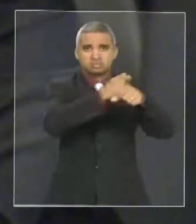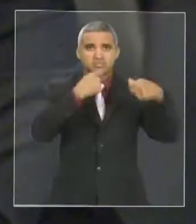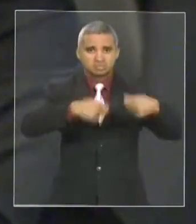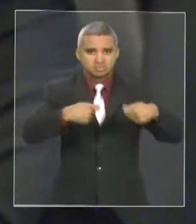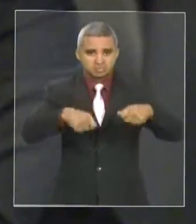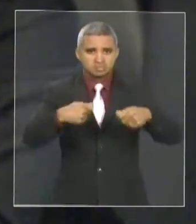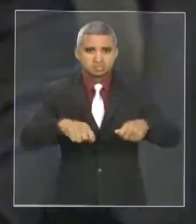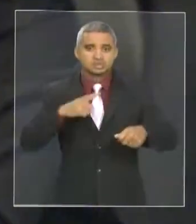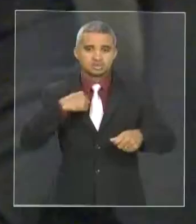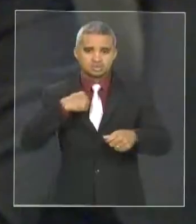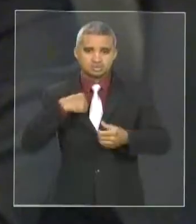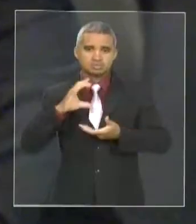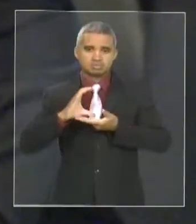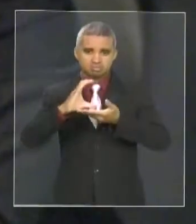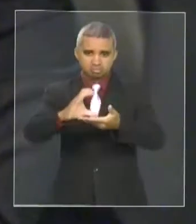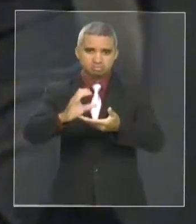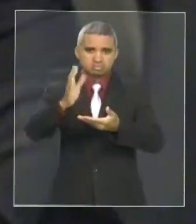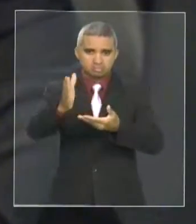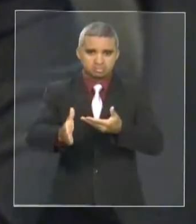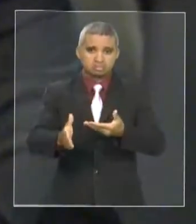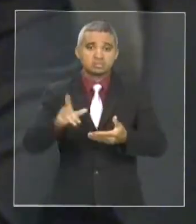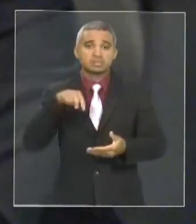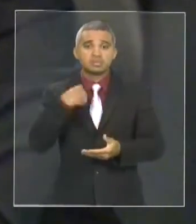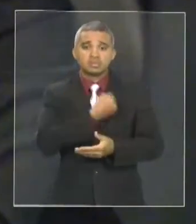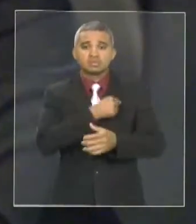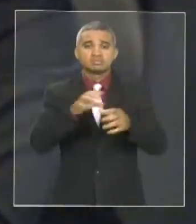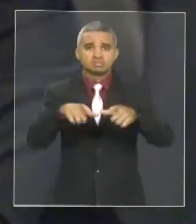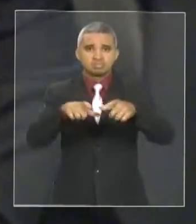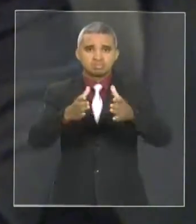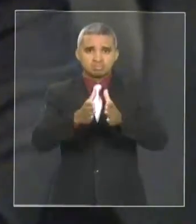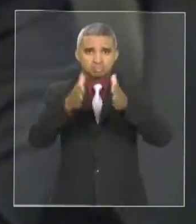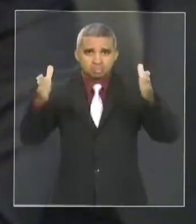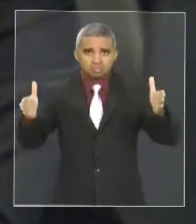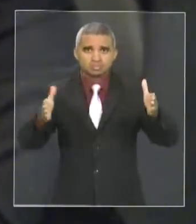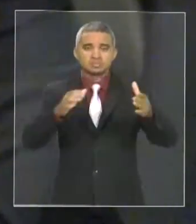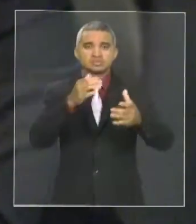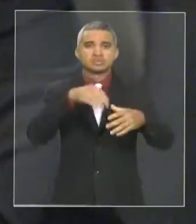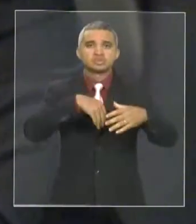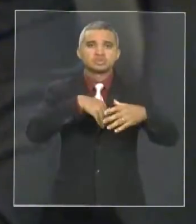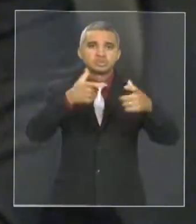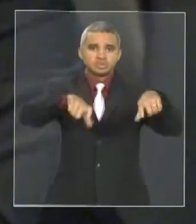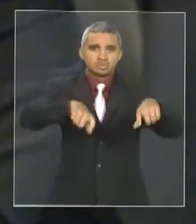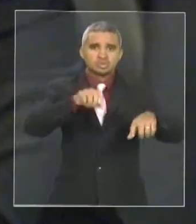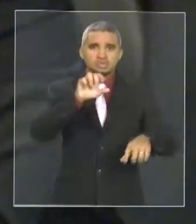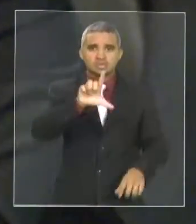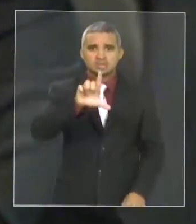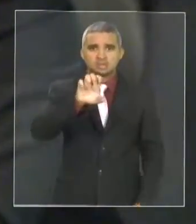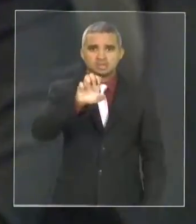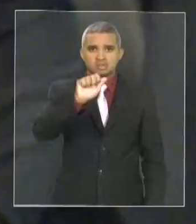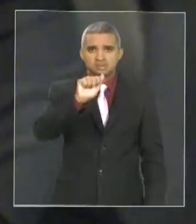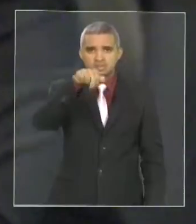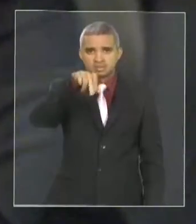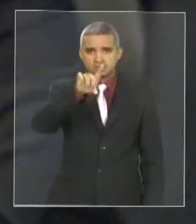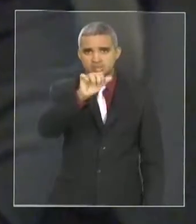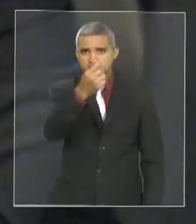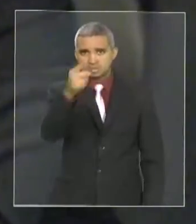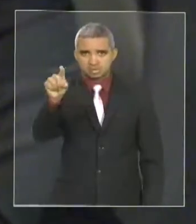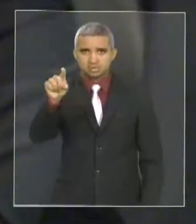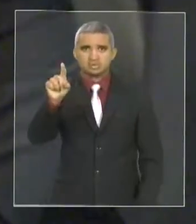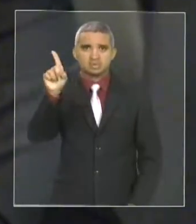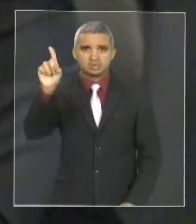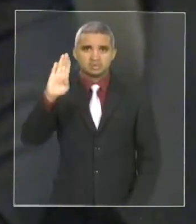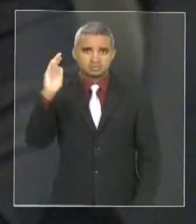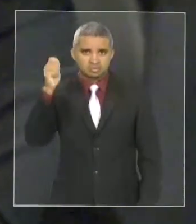colocar emendas parlamentares para que nós possamos ampliar o estádio Leandrão de Barra do Cordo, que é o estádio Leandro Cláudio da Silva. Então,